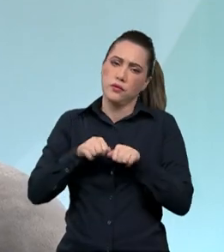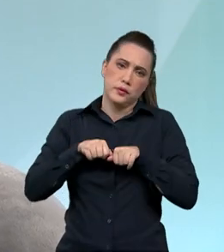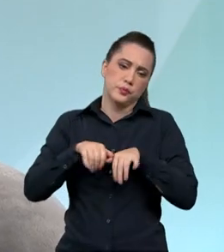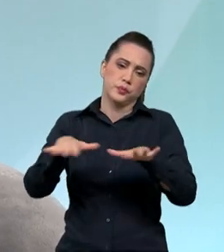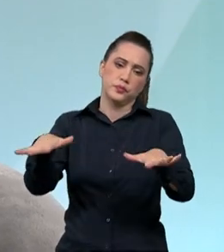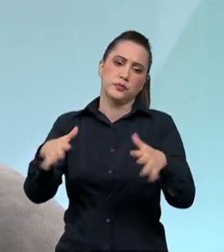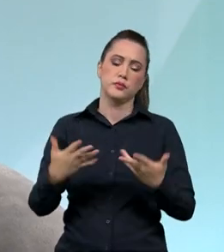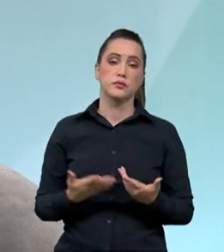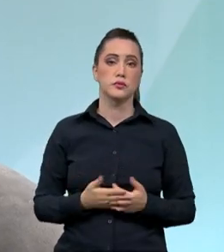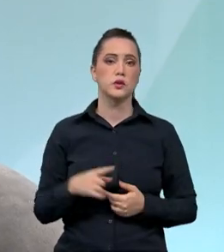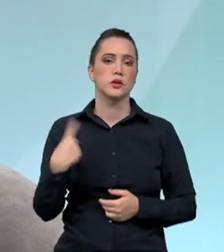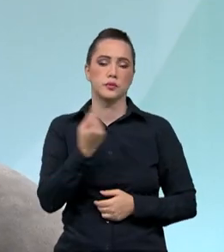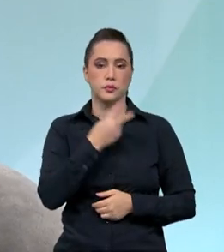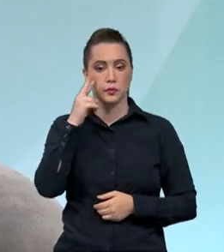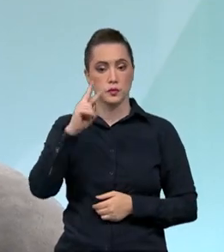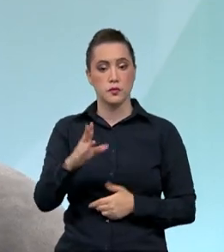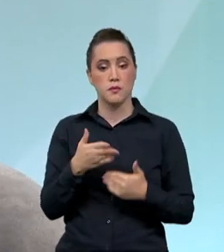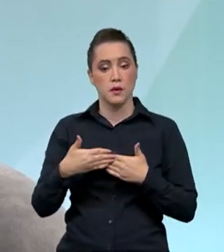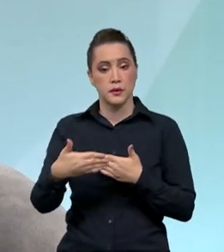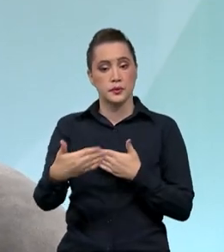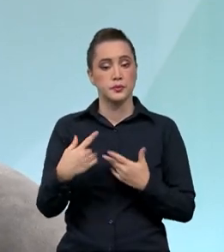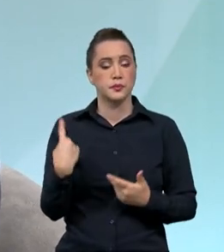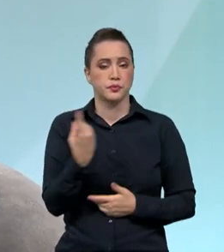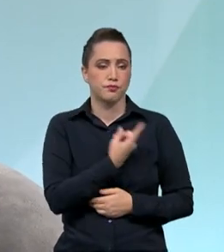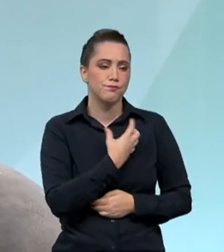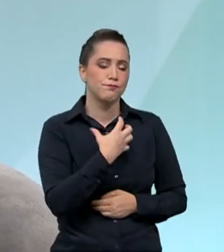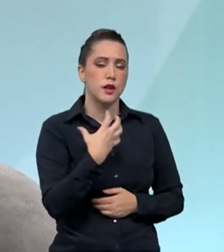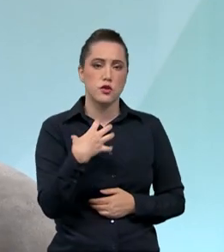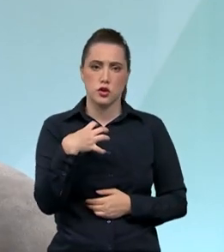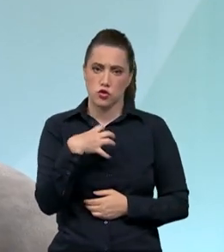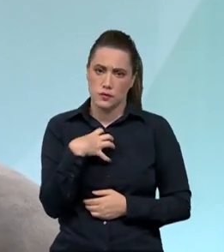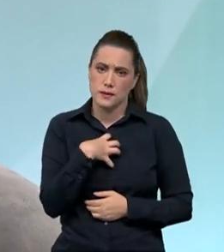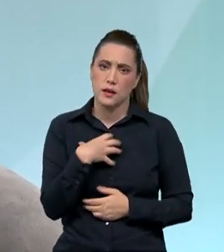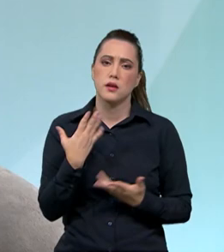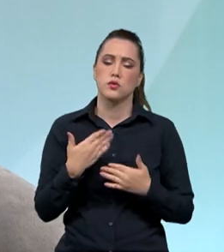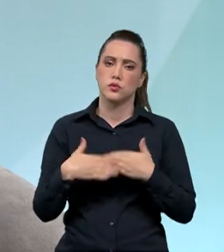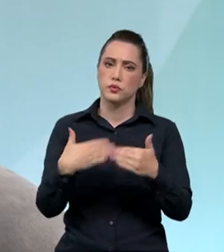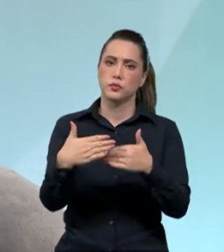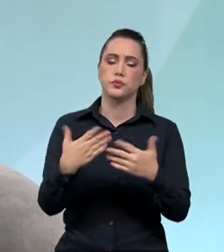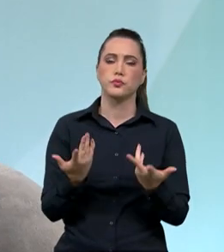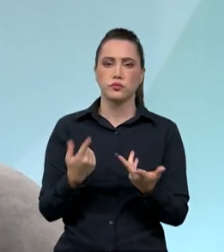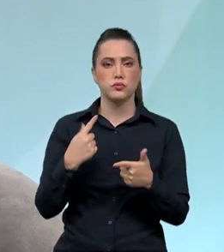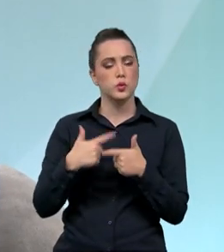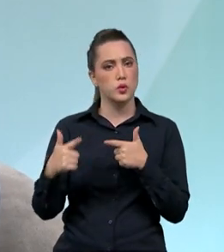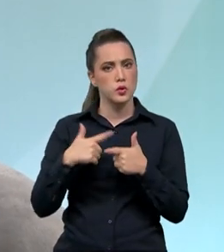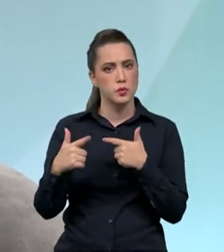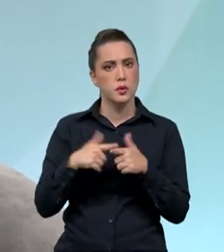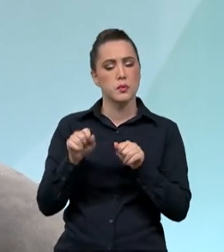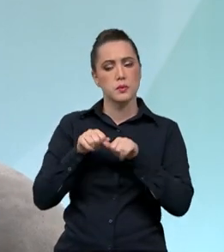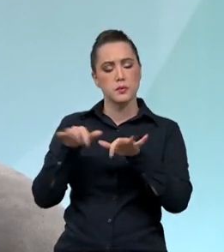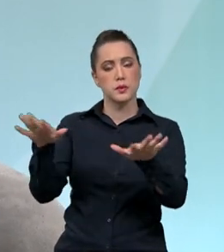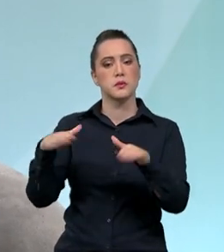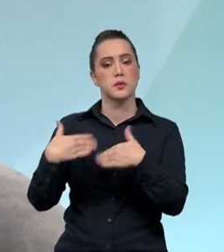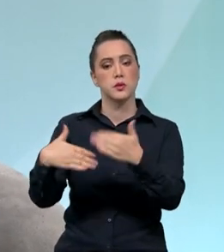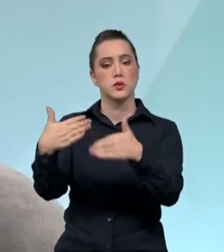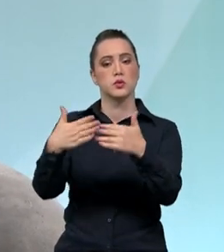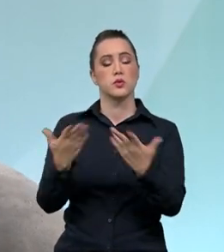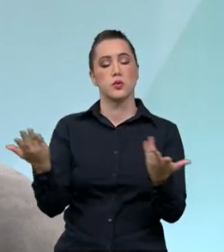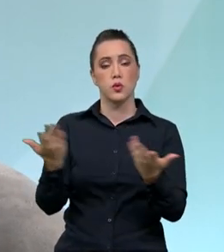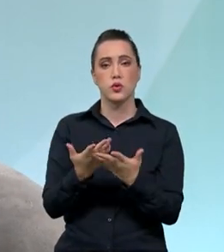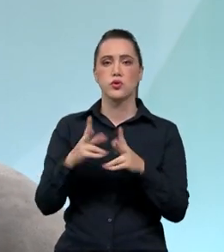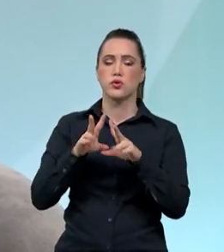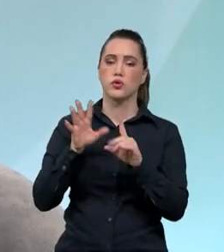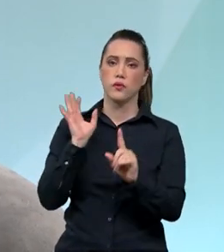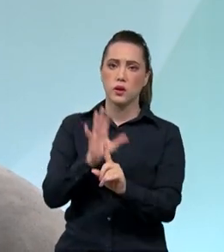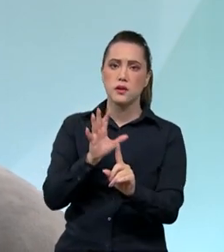recentemente e ainda sentimos os efeitos e as causas da pandemia vêm ainda abalando